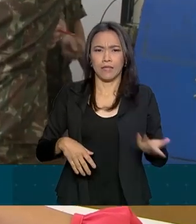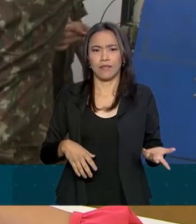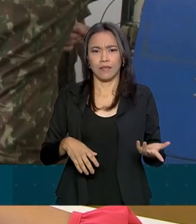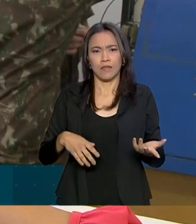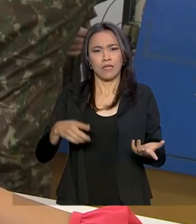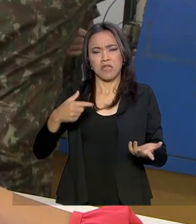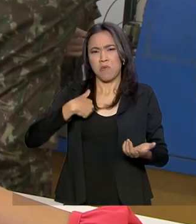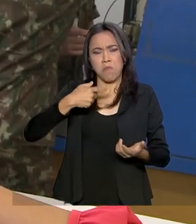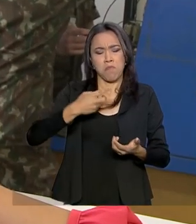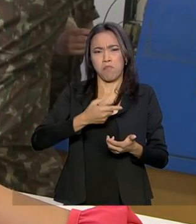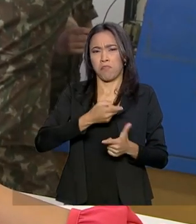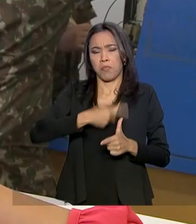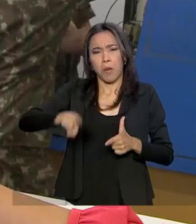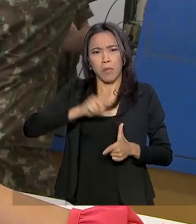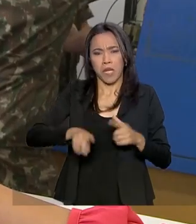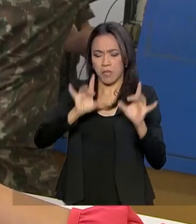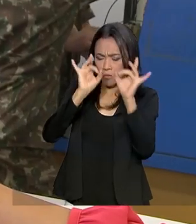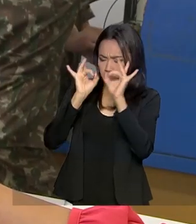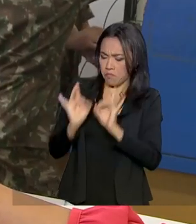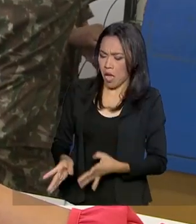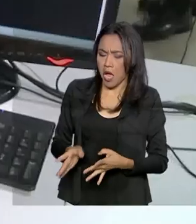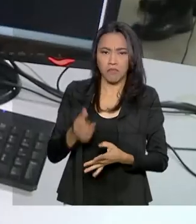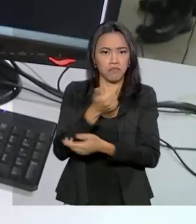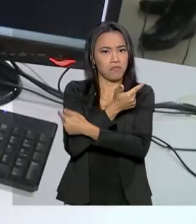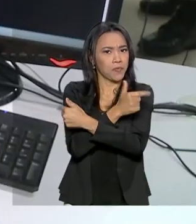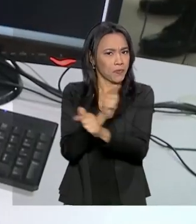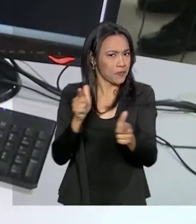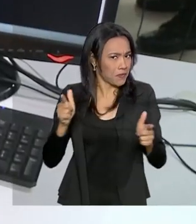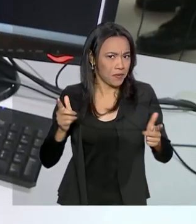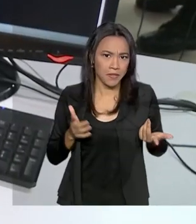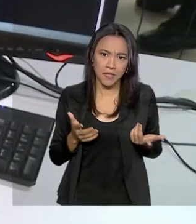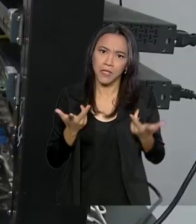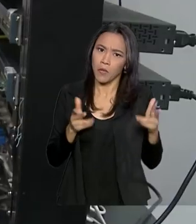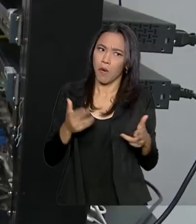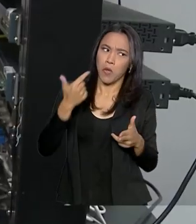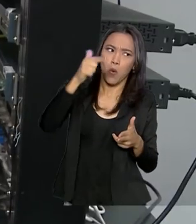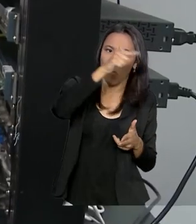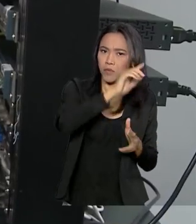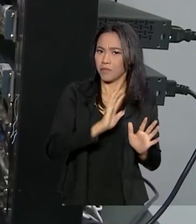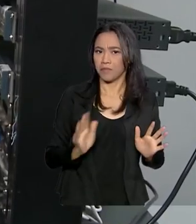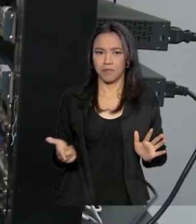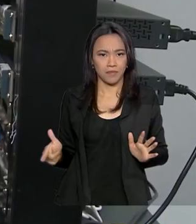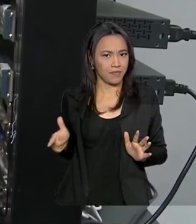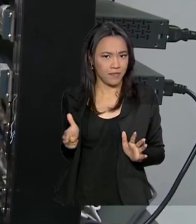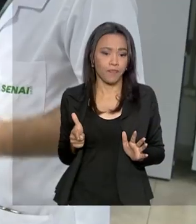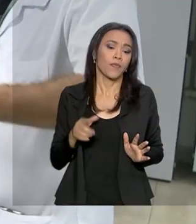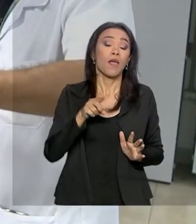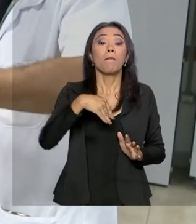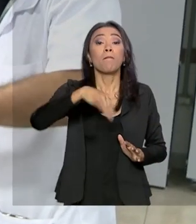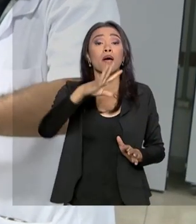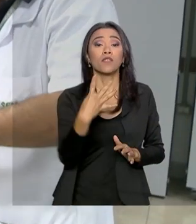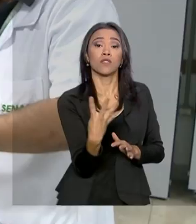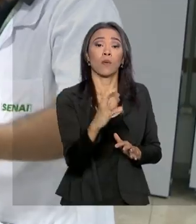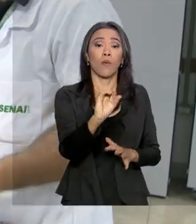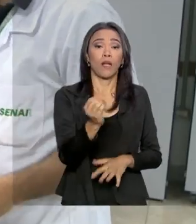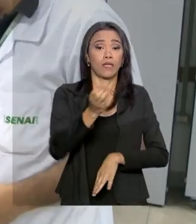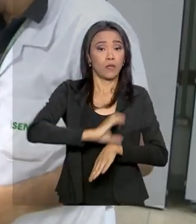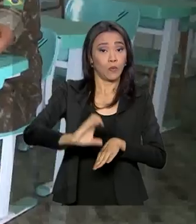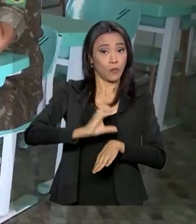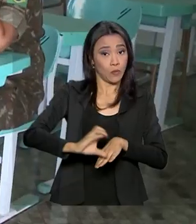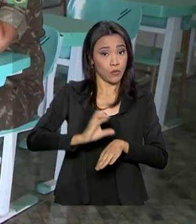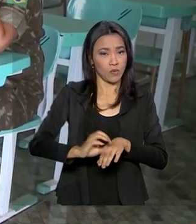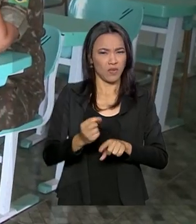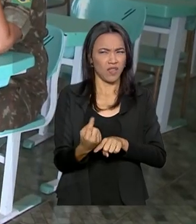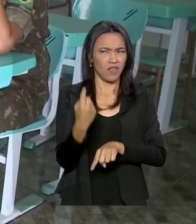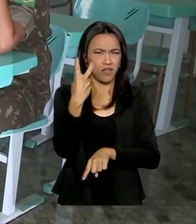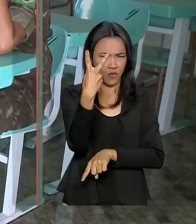não tem um problema de evasão escolar como a gente tem nas outras turmas. São oferecidos mais de 40 cursos e até dois anos atrás,